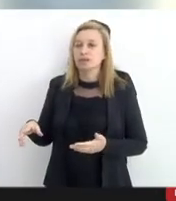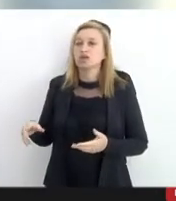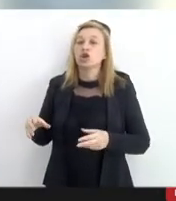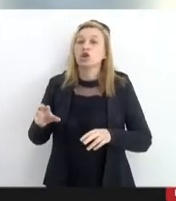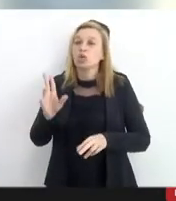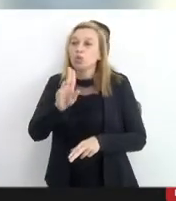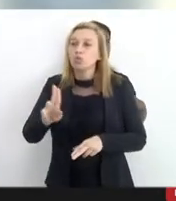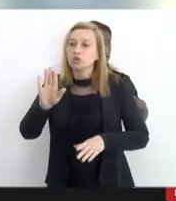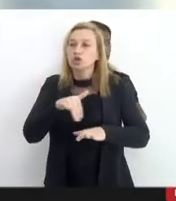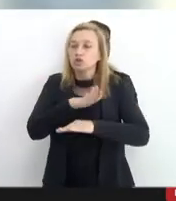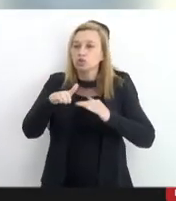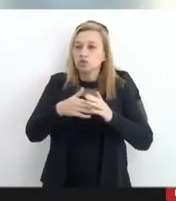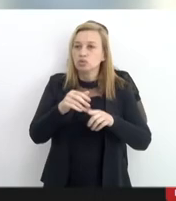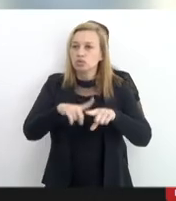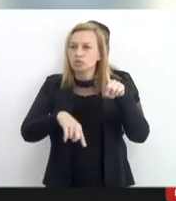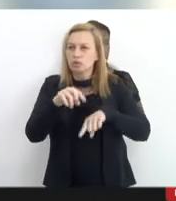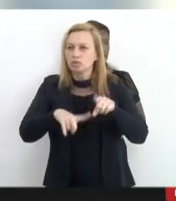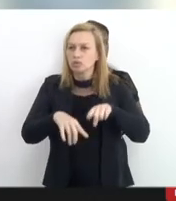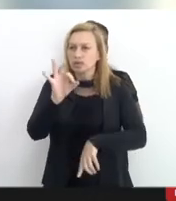usa cotoveleira ele usa